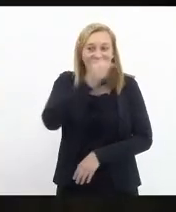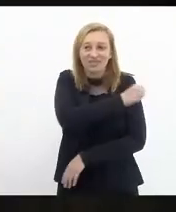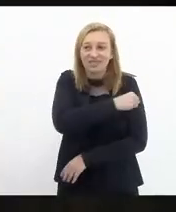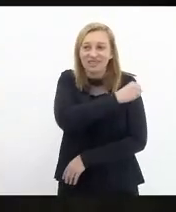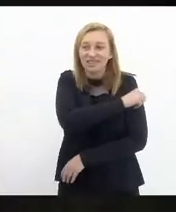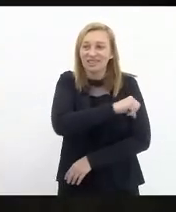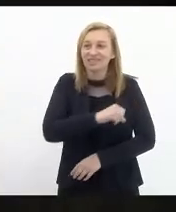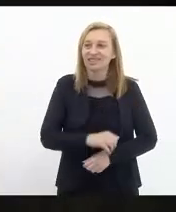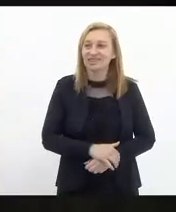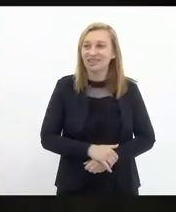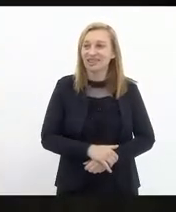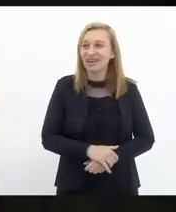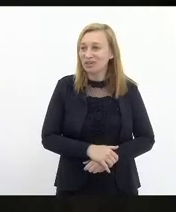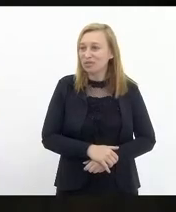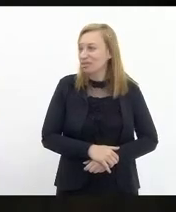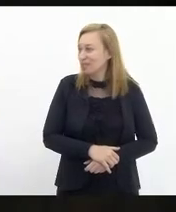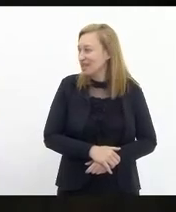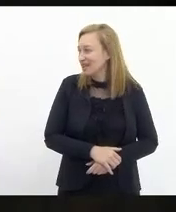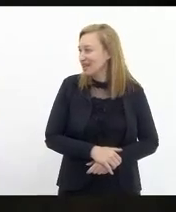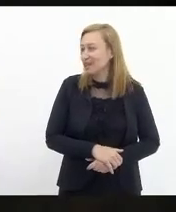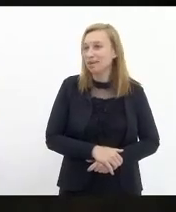Obrigada. Obrigada. Obrigada.